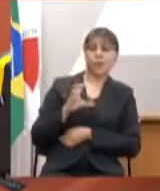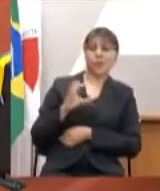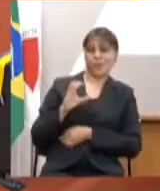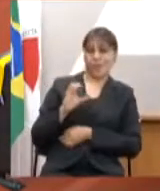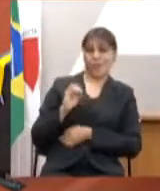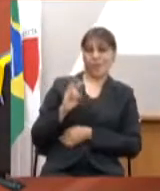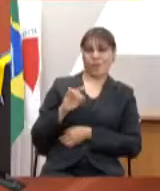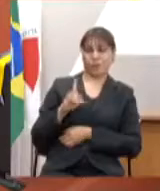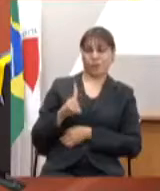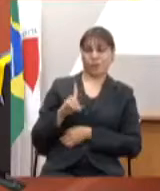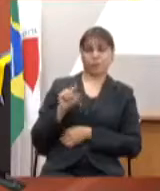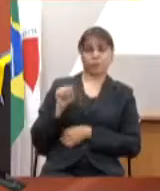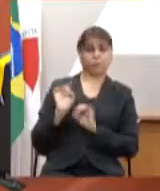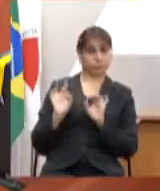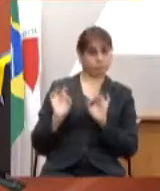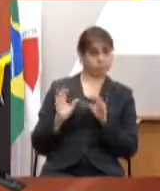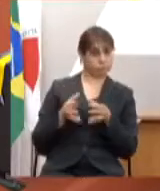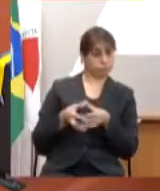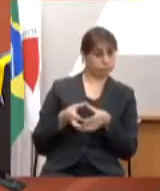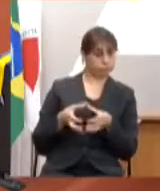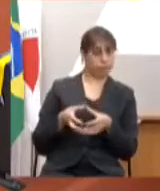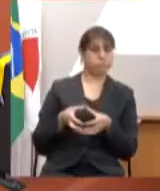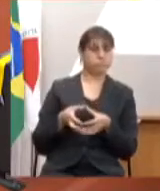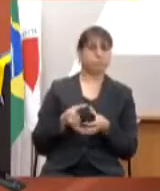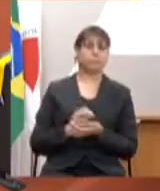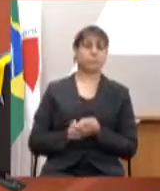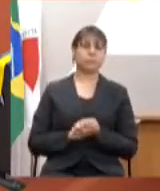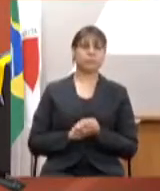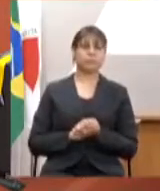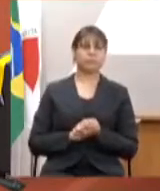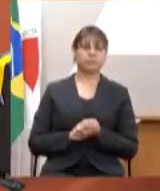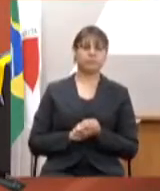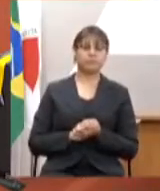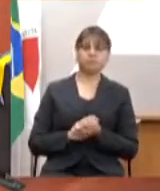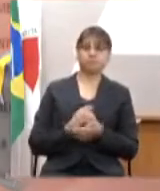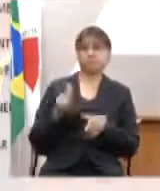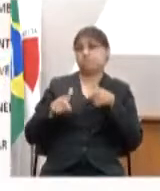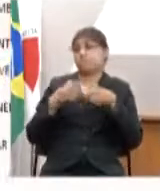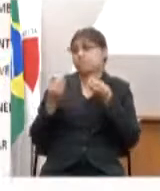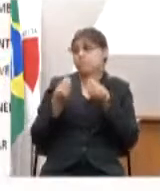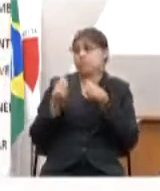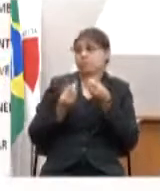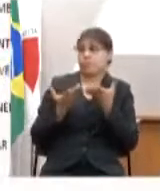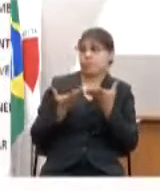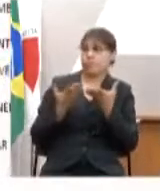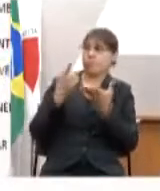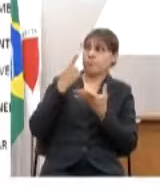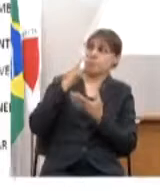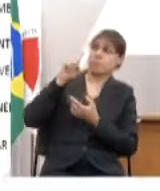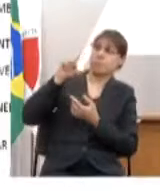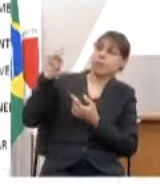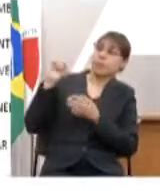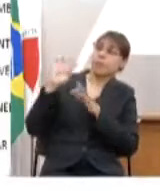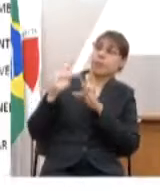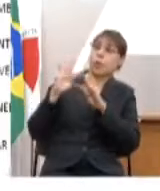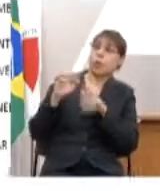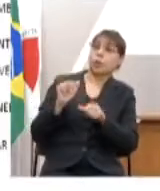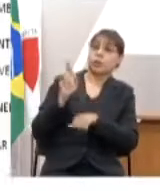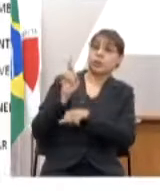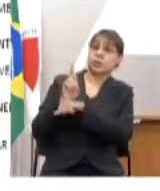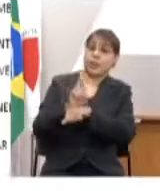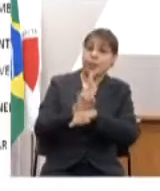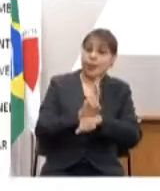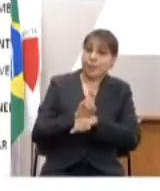é um comitê extraordinário ele tem a atuação de todos os representantes de todas as